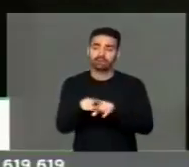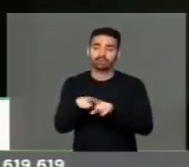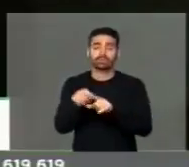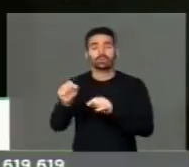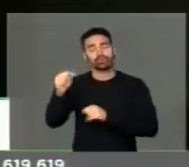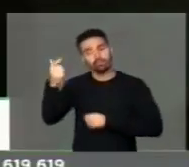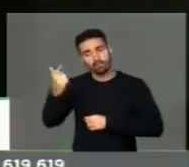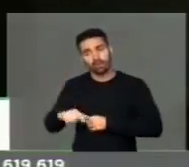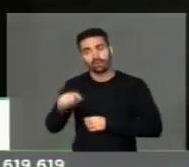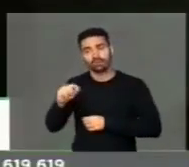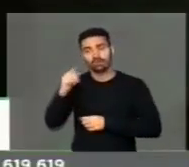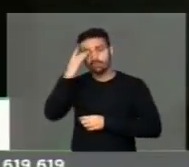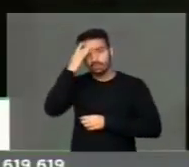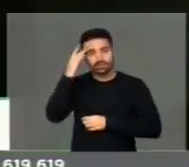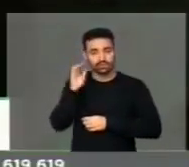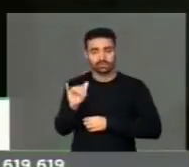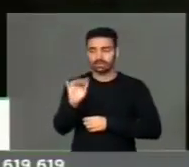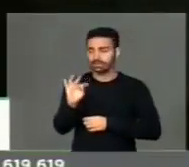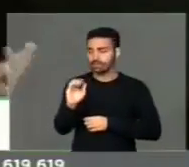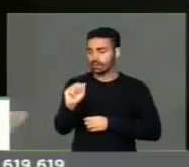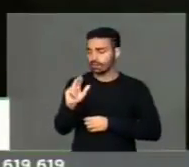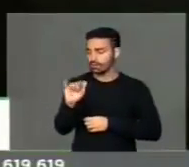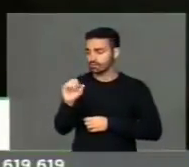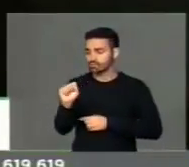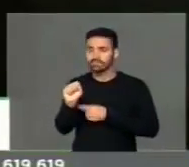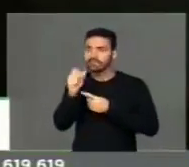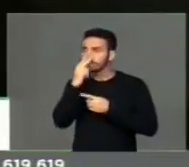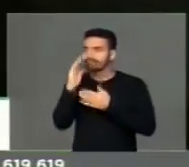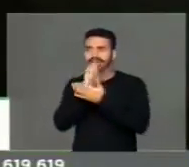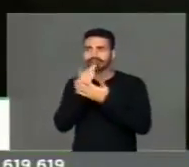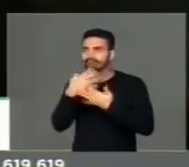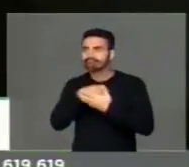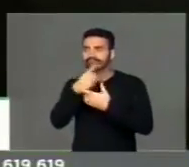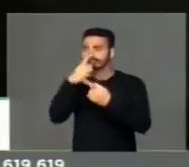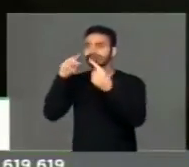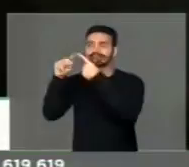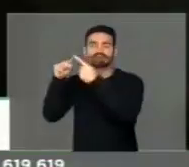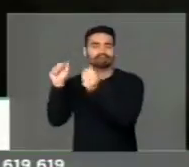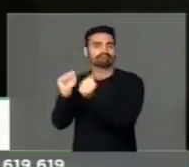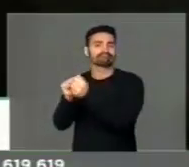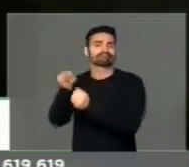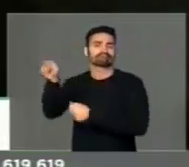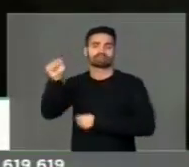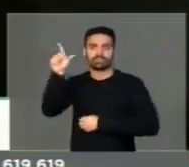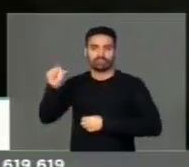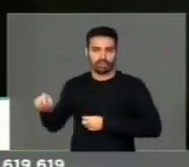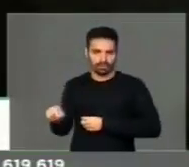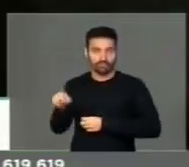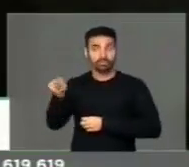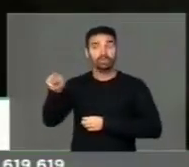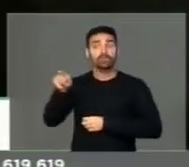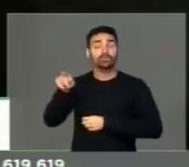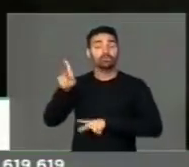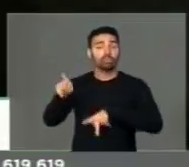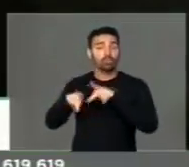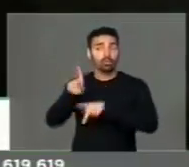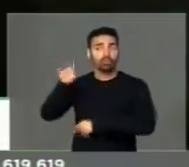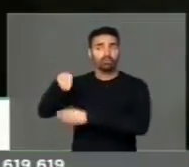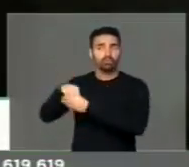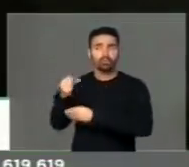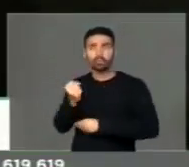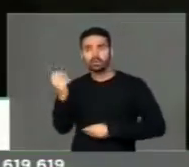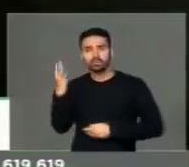nossos chamados italite, que são as pessoas que de algum modo têm afinidade com a Itália. A Itália hoje tem uma população interna de